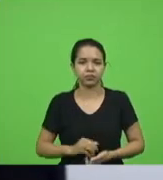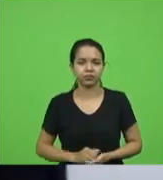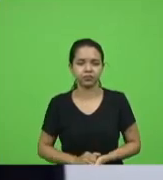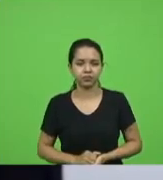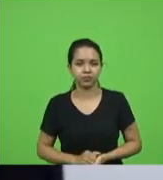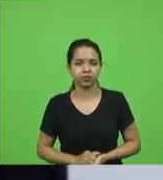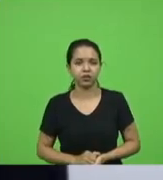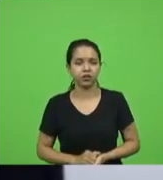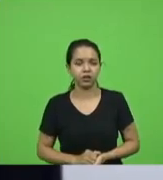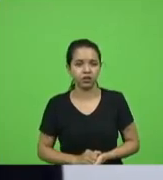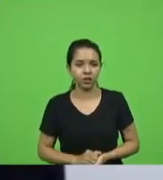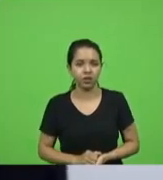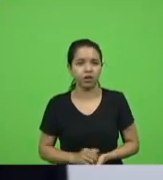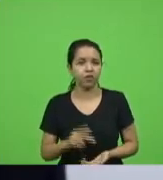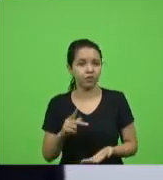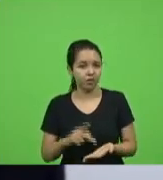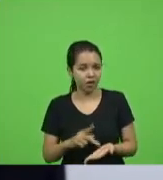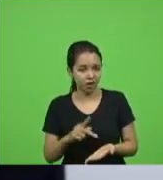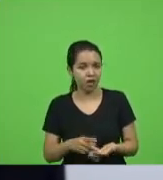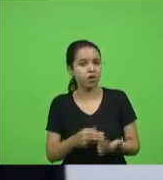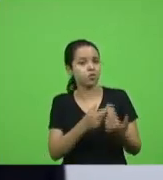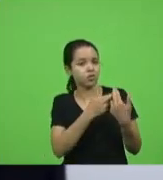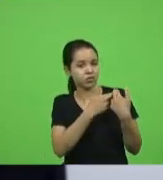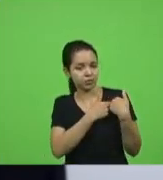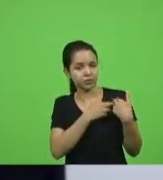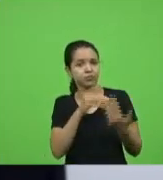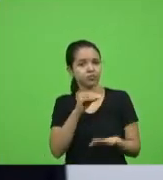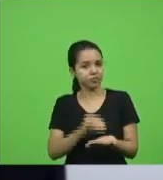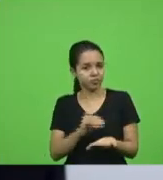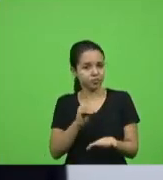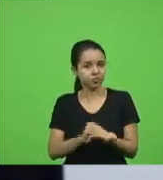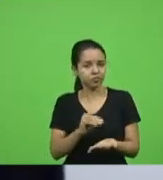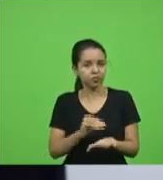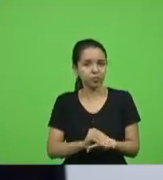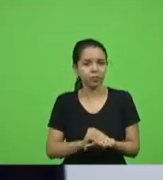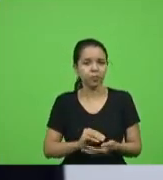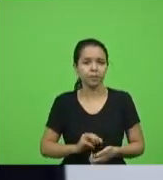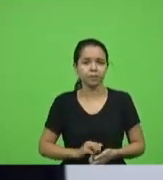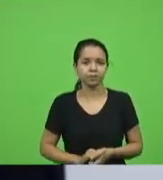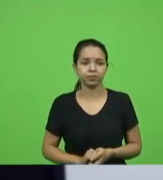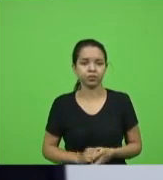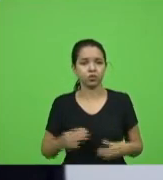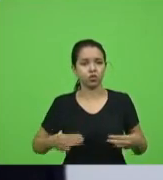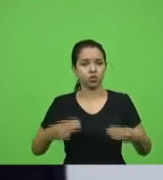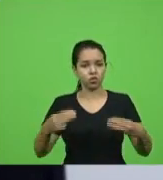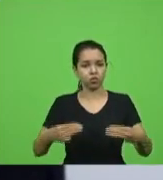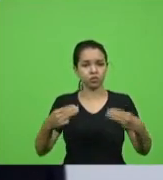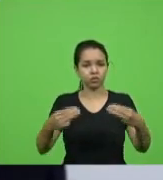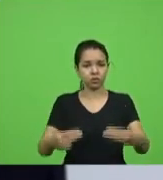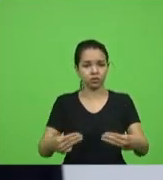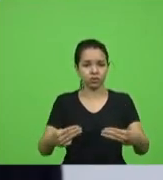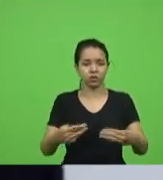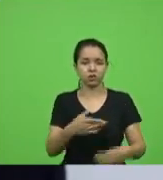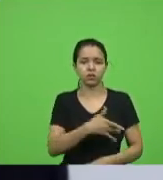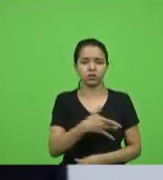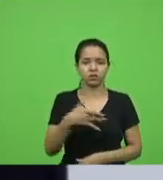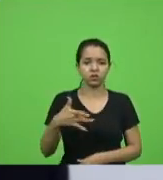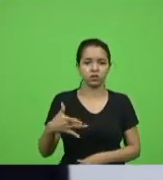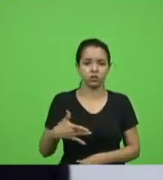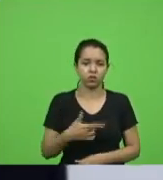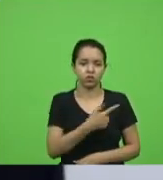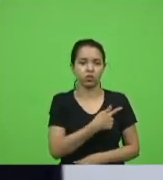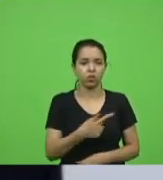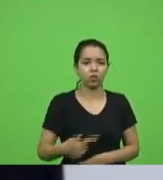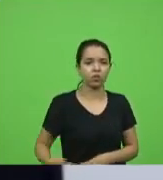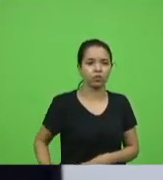evidente que há uma irresponsabilidade do Ministério da Saúde do governo